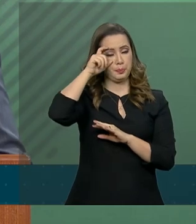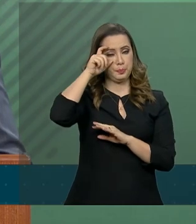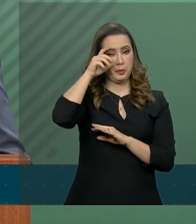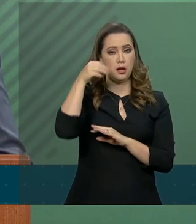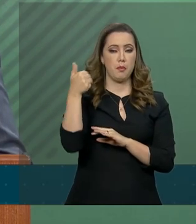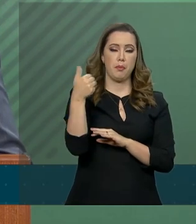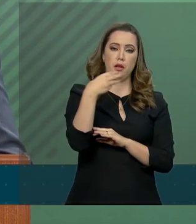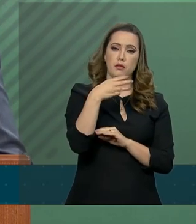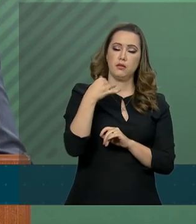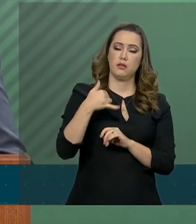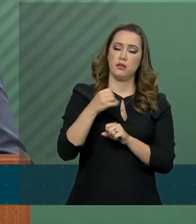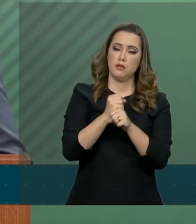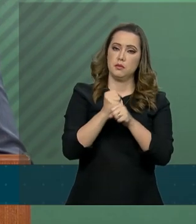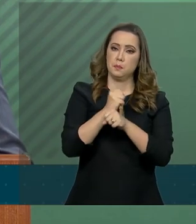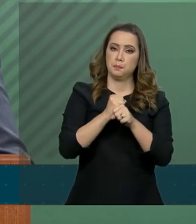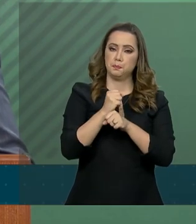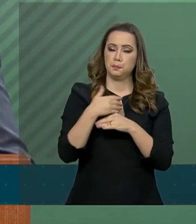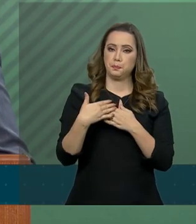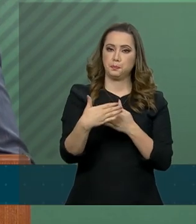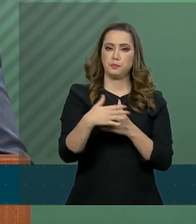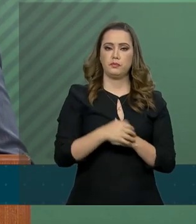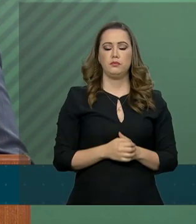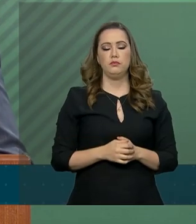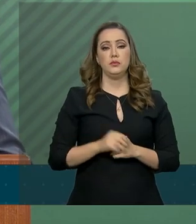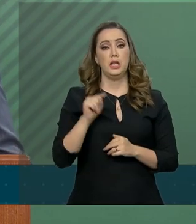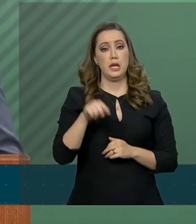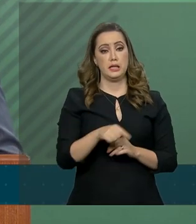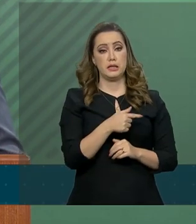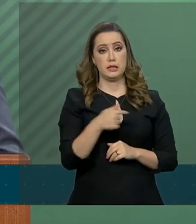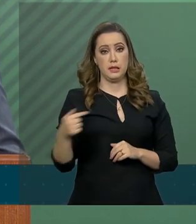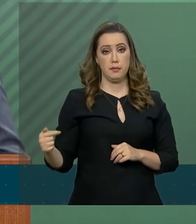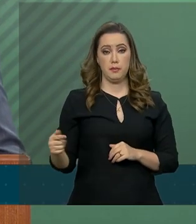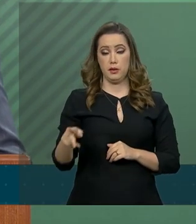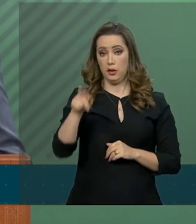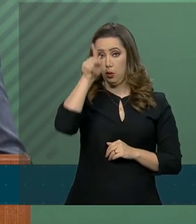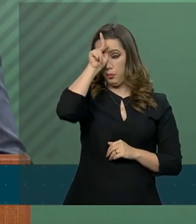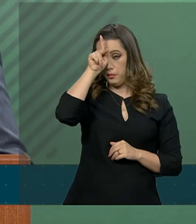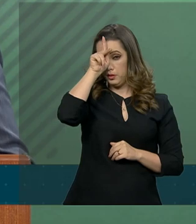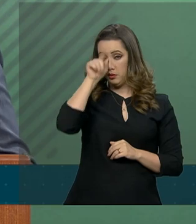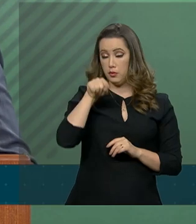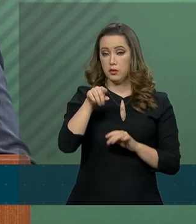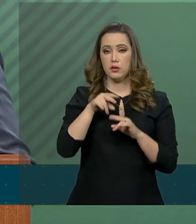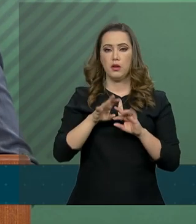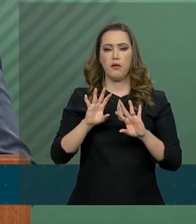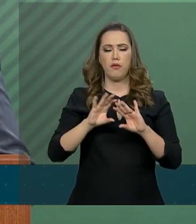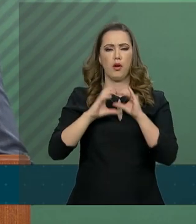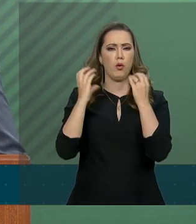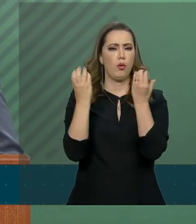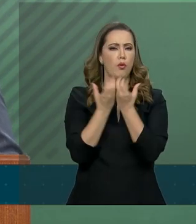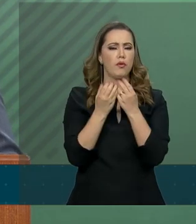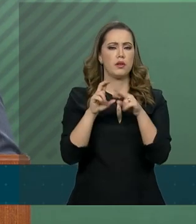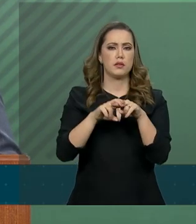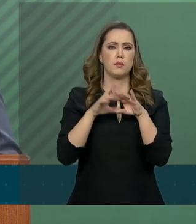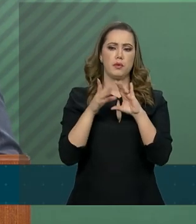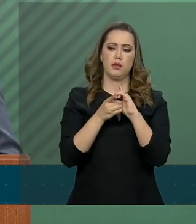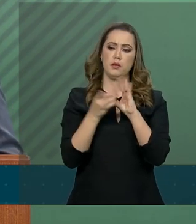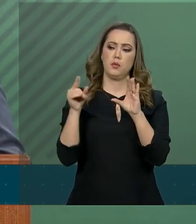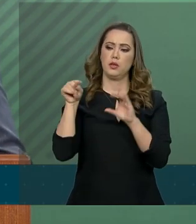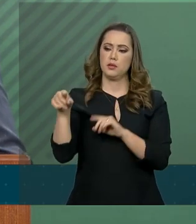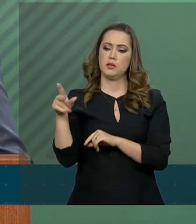em Lima, no Peru, da Conferência Internacional pela Democracia na Venezuela.